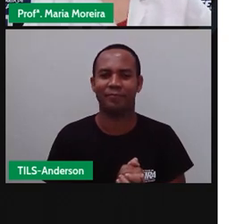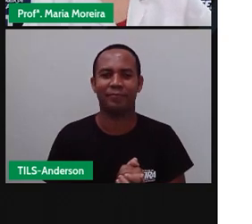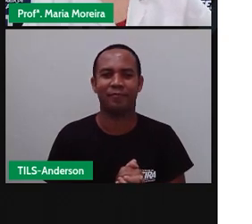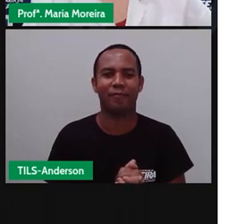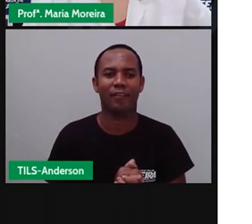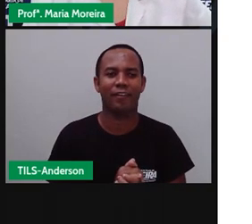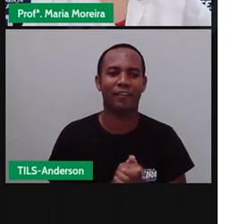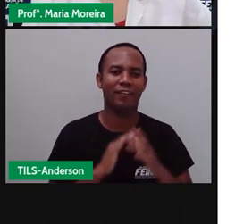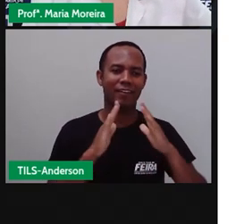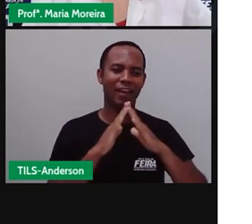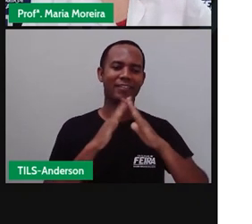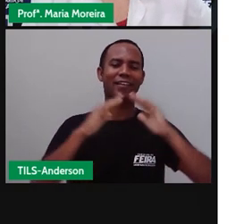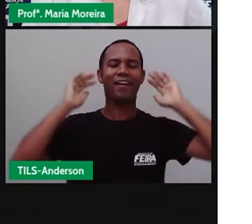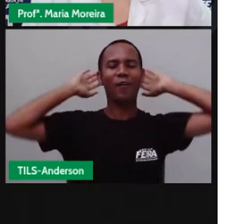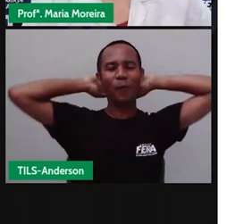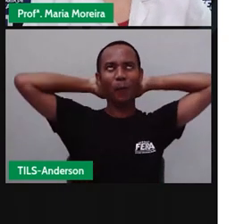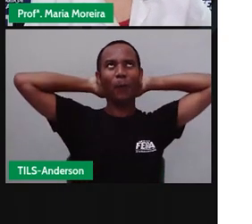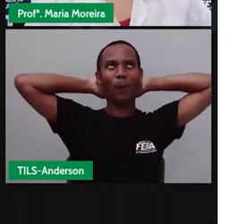Descanso.